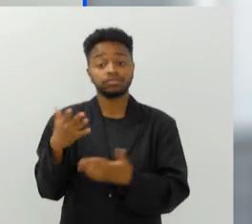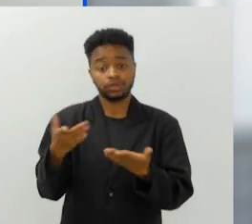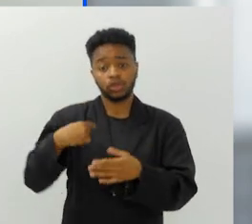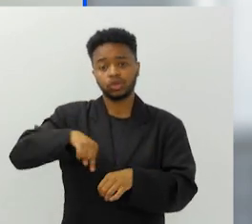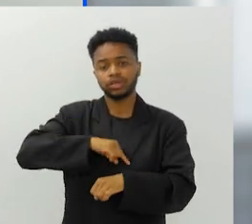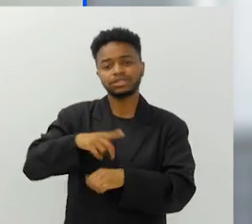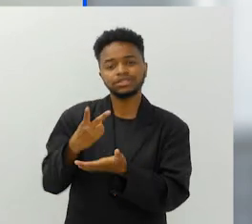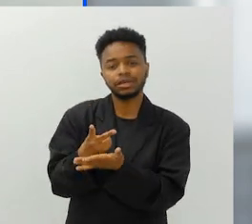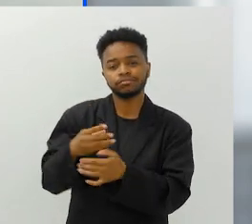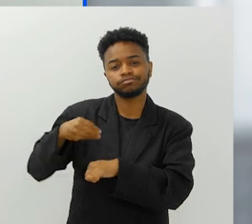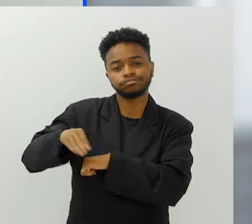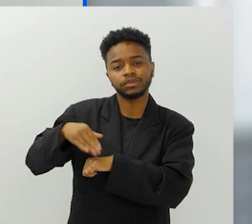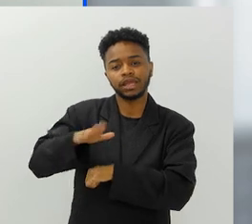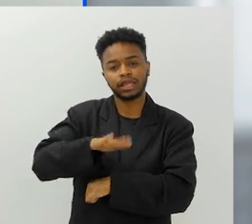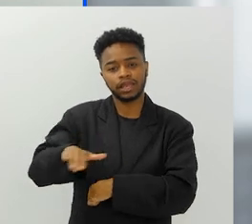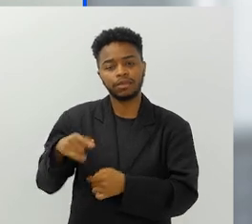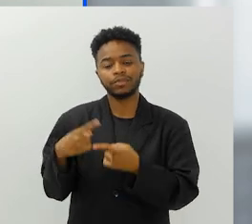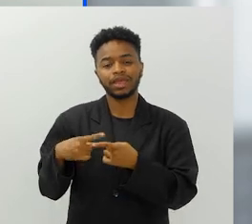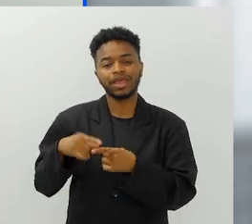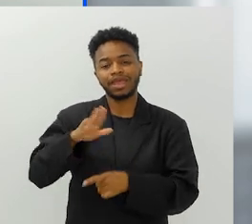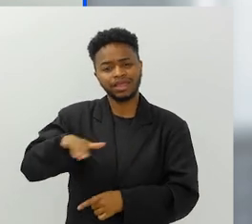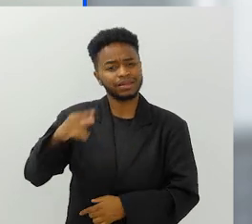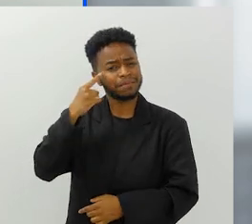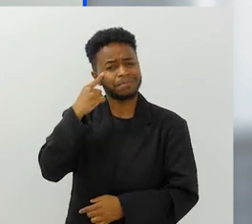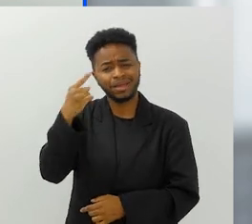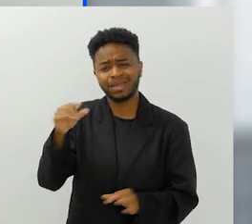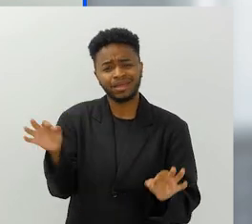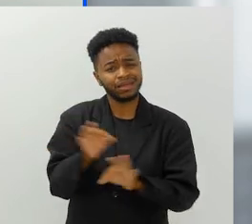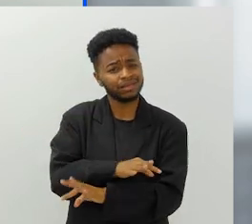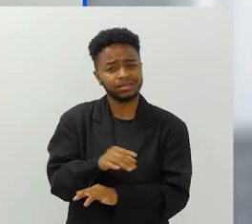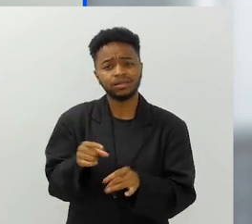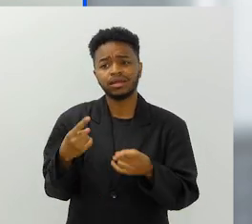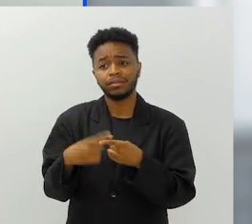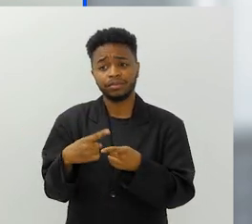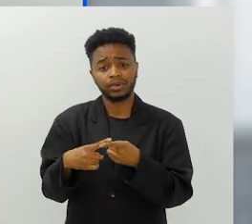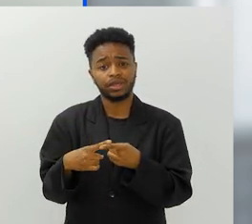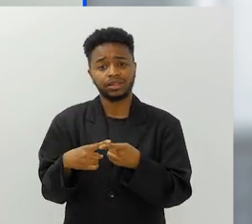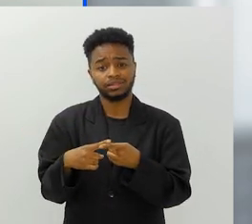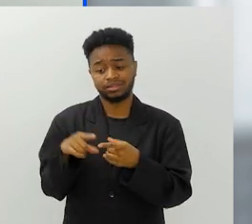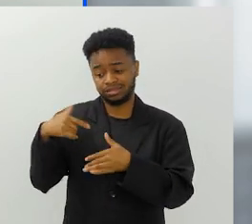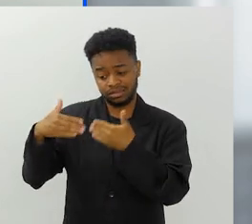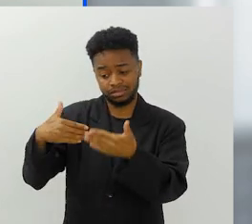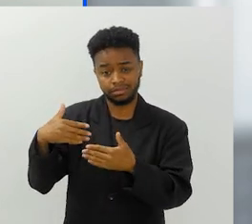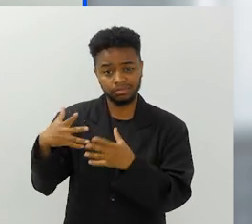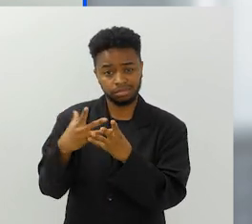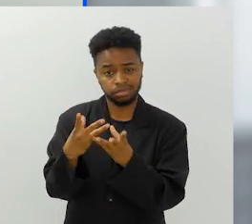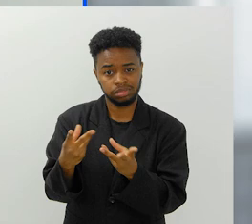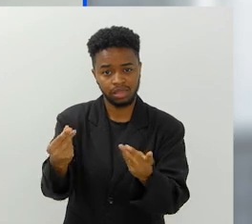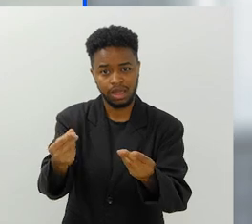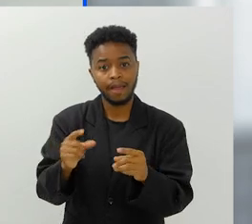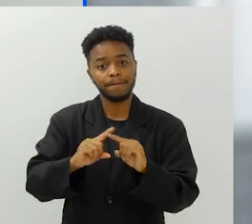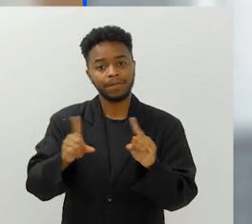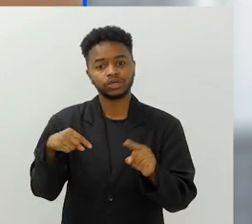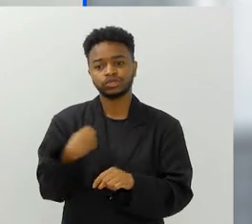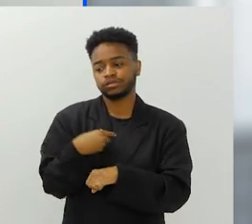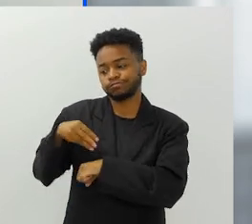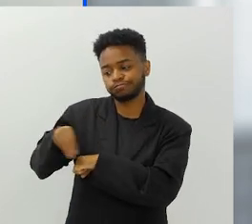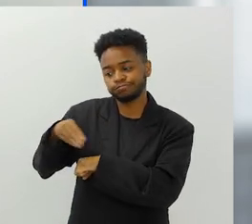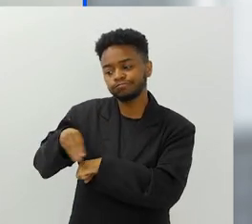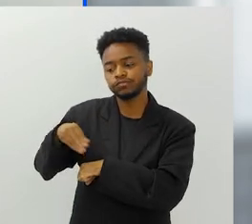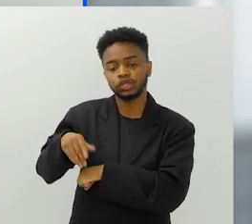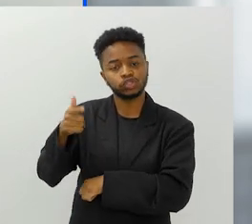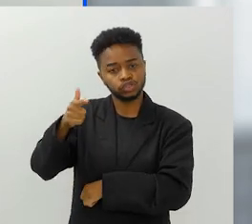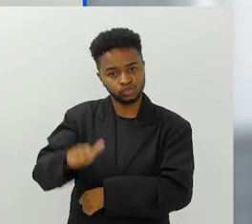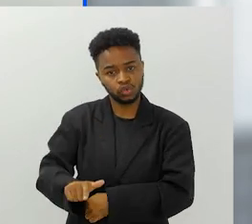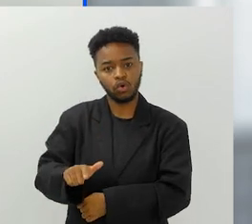deixa nas nossas visitas com as crianças. É muito intuitivo das crianças pensar assim, elas perdem isso ao longo do caminho, mas a gente faz questão de trazer isso